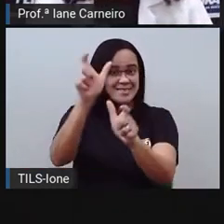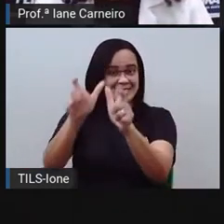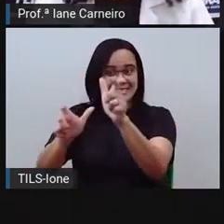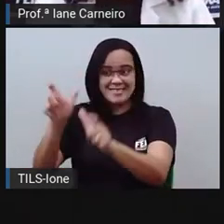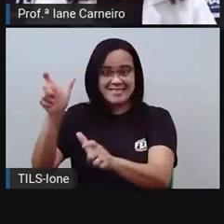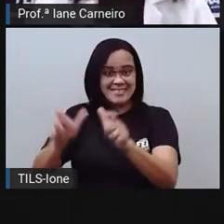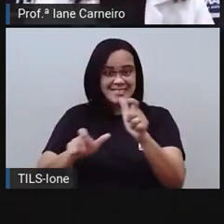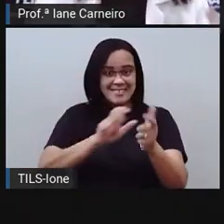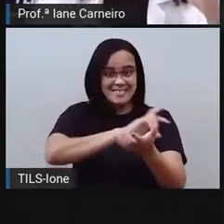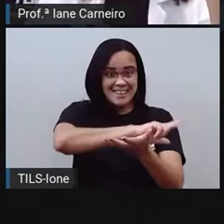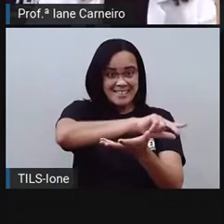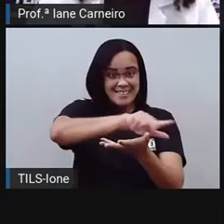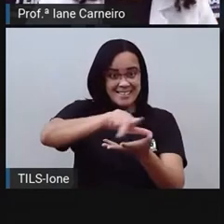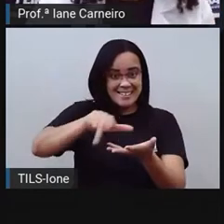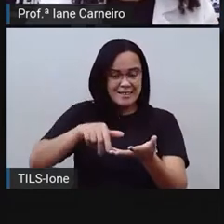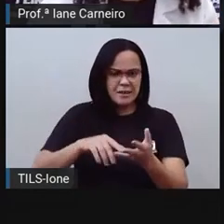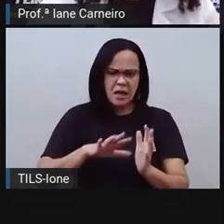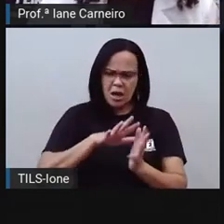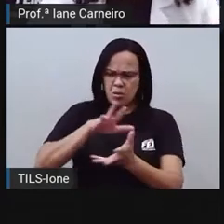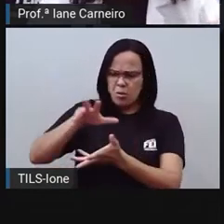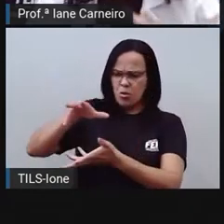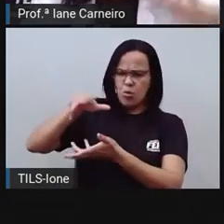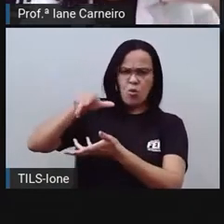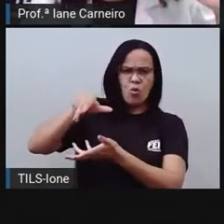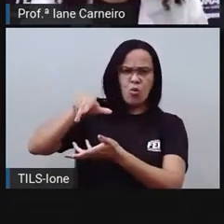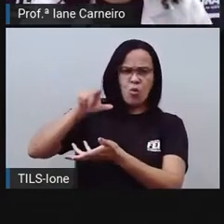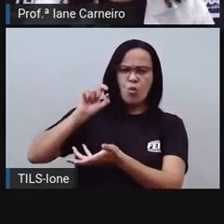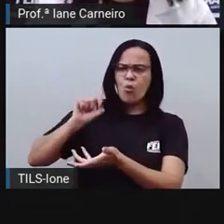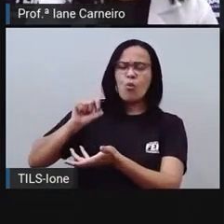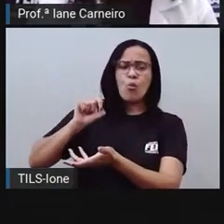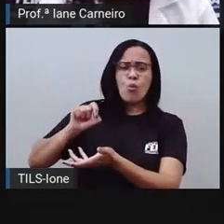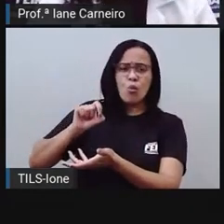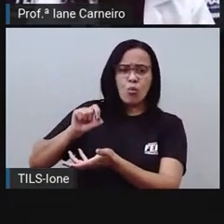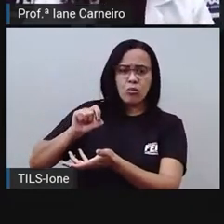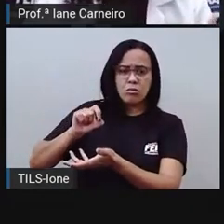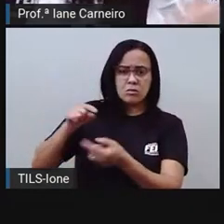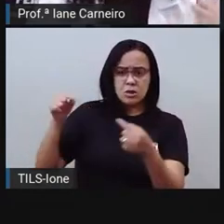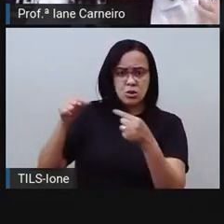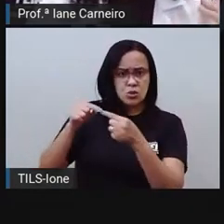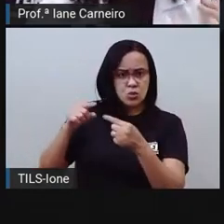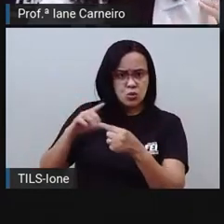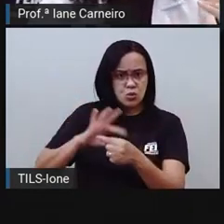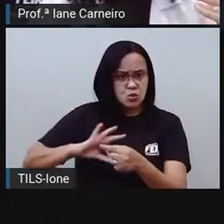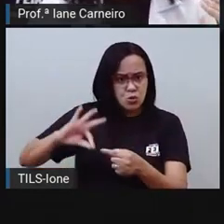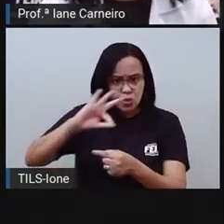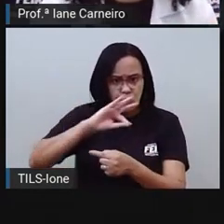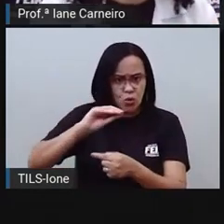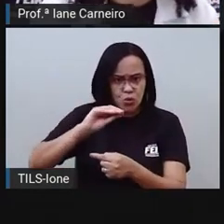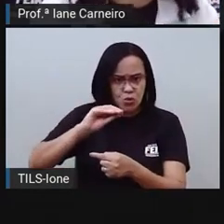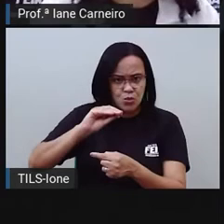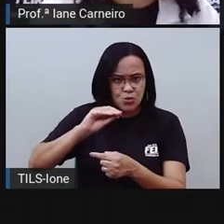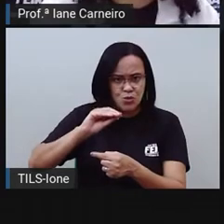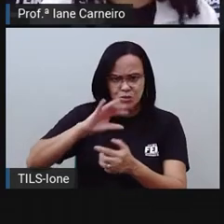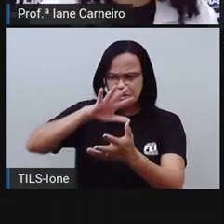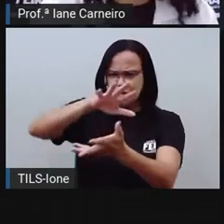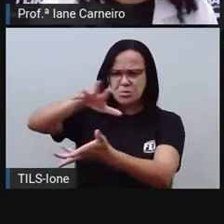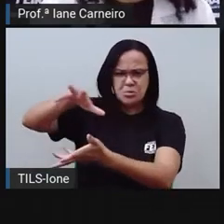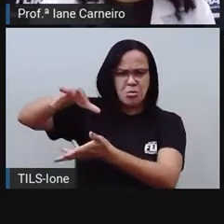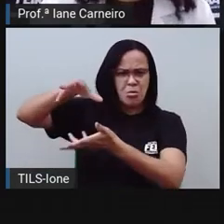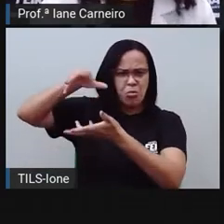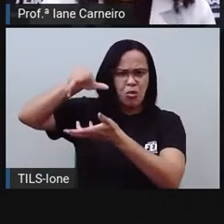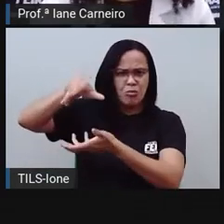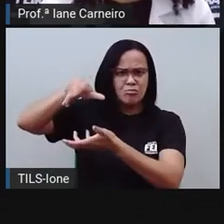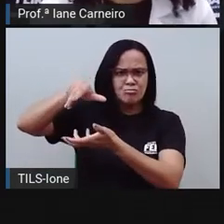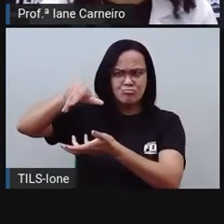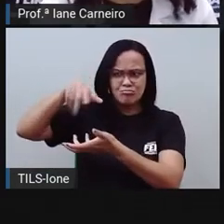esse? Que mundo é esse, né, que é pra todos? Será que é o nosso mundo? Será que é um outro mundo?